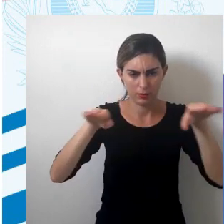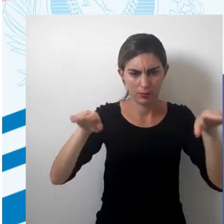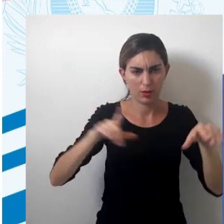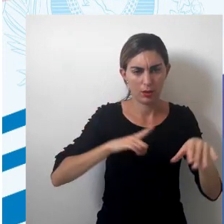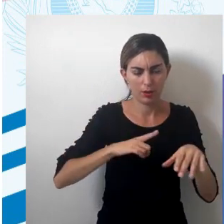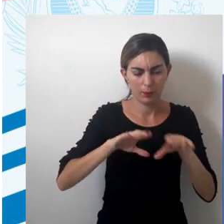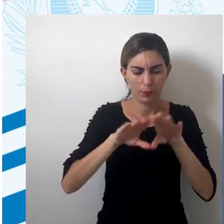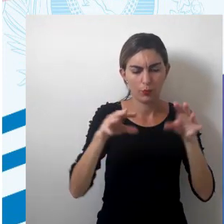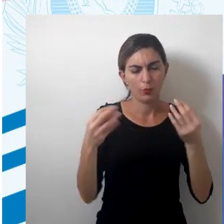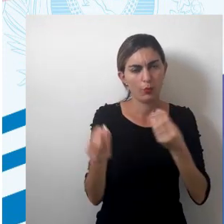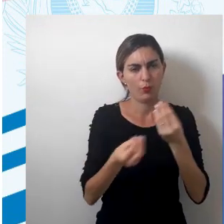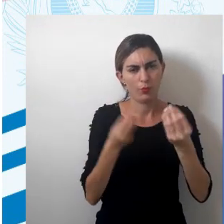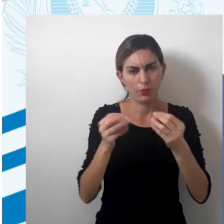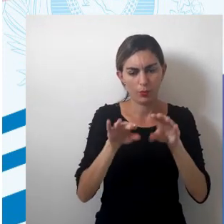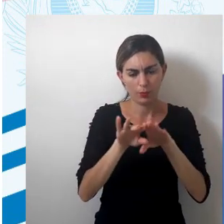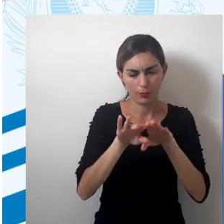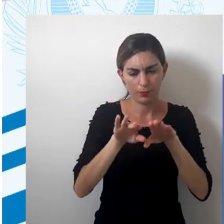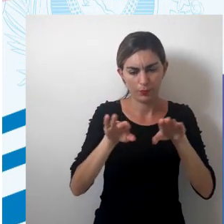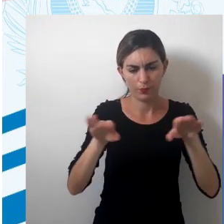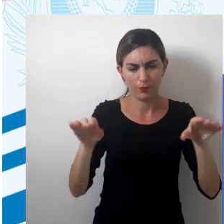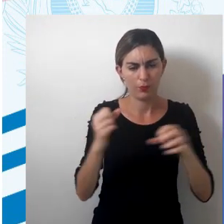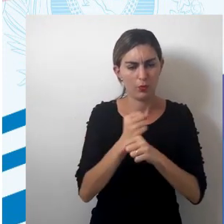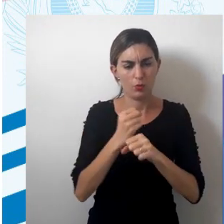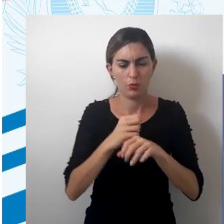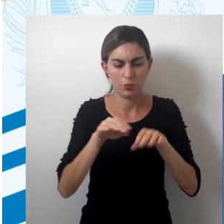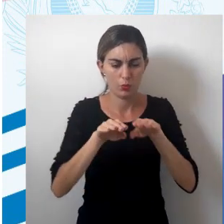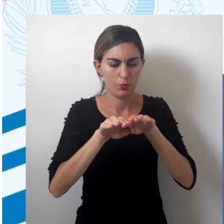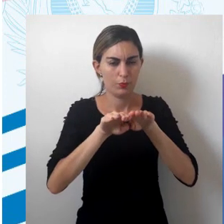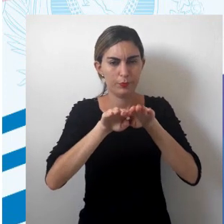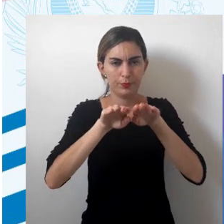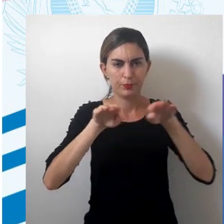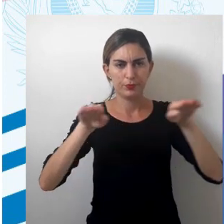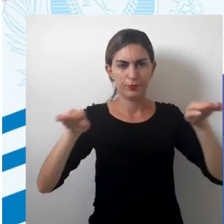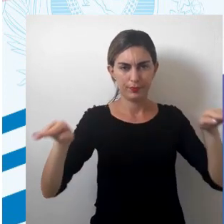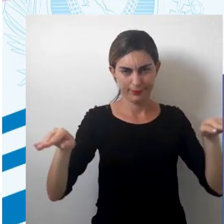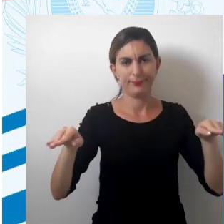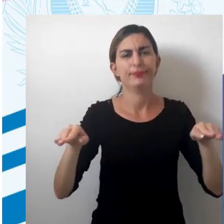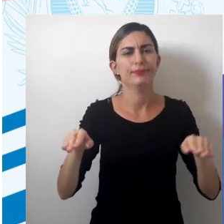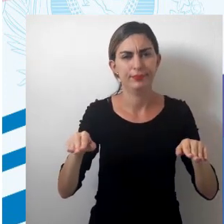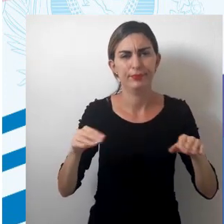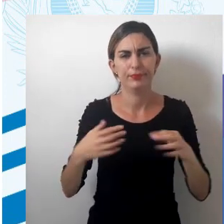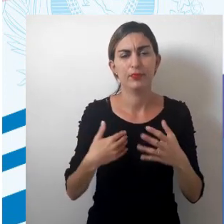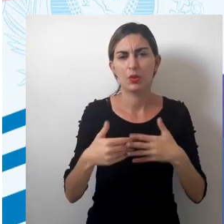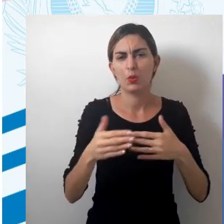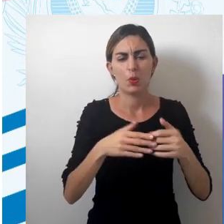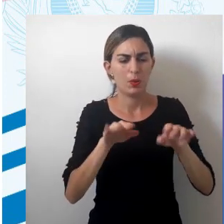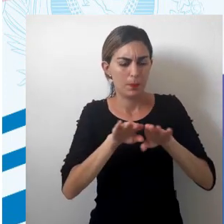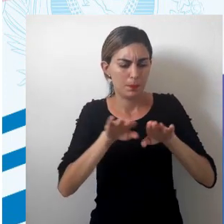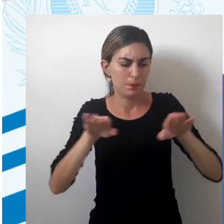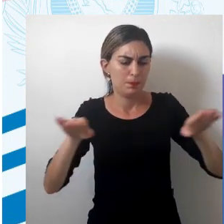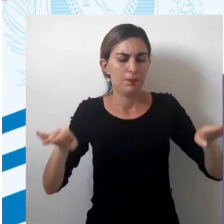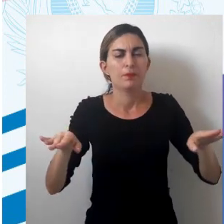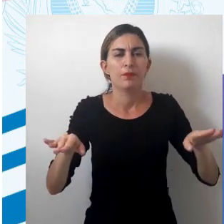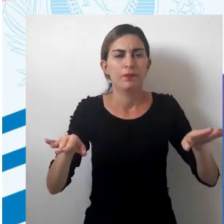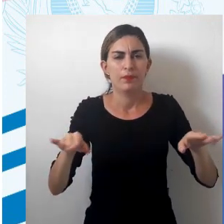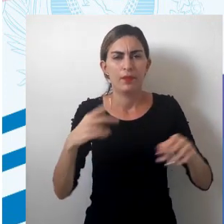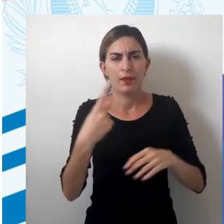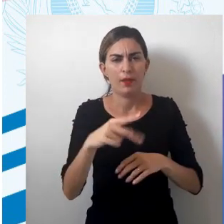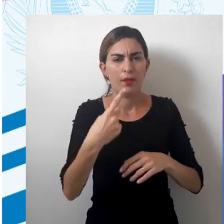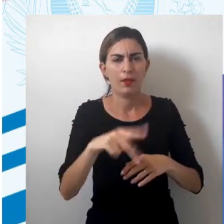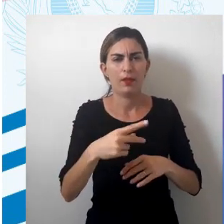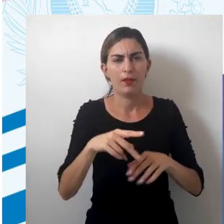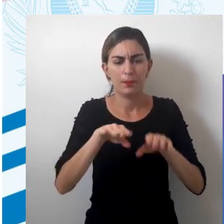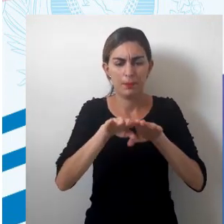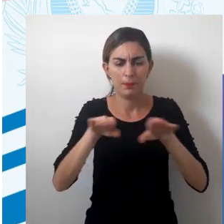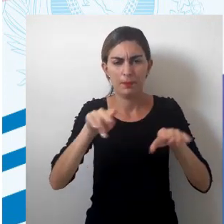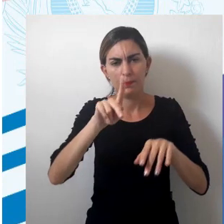um formato de construção sobre um plano tangente a um ponto qualquer da esfera, ou seja, essa